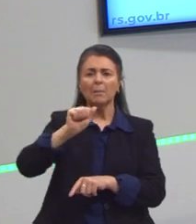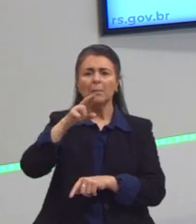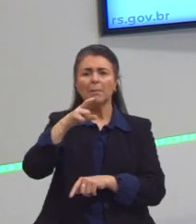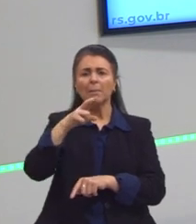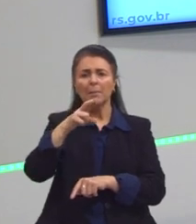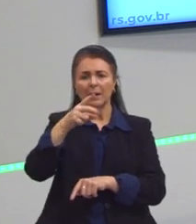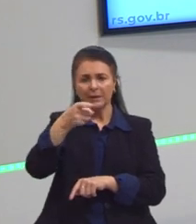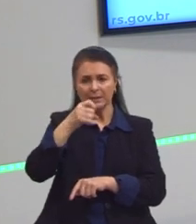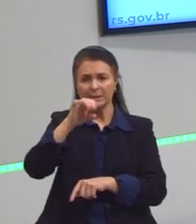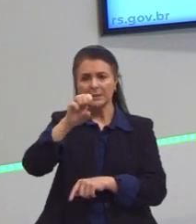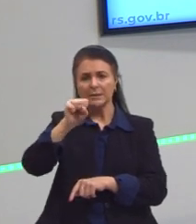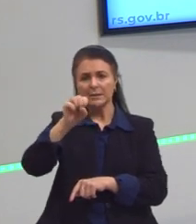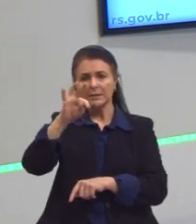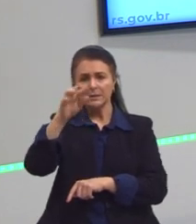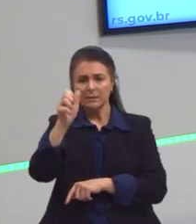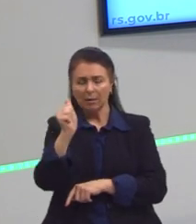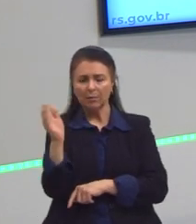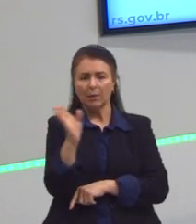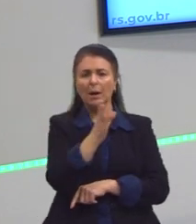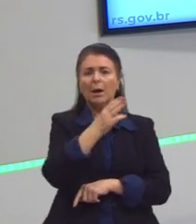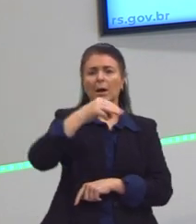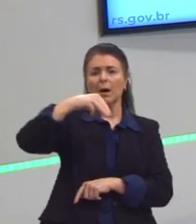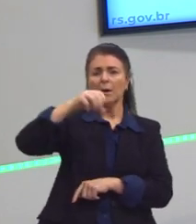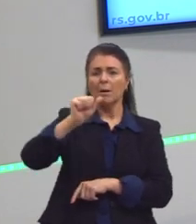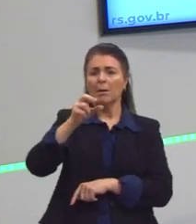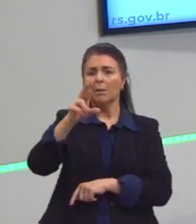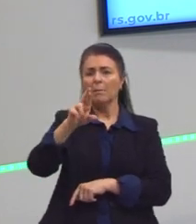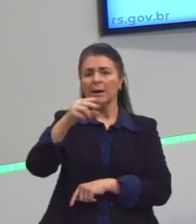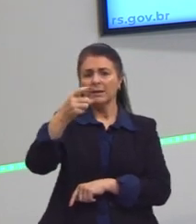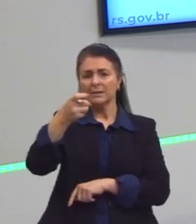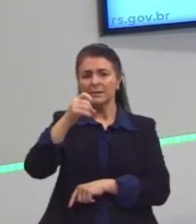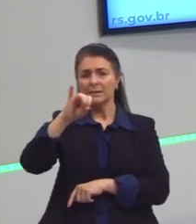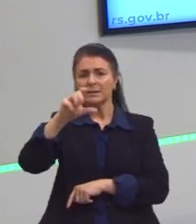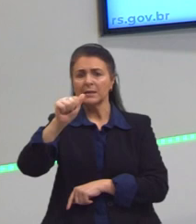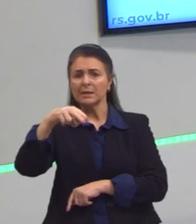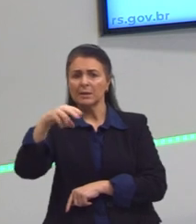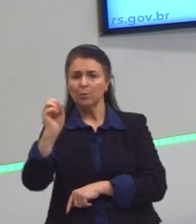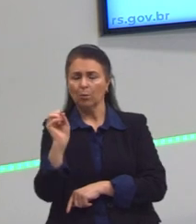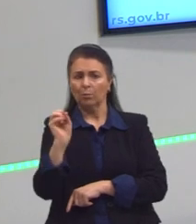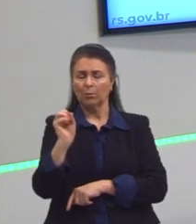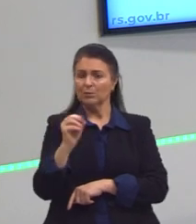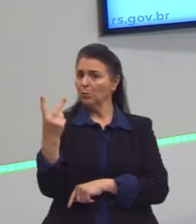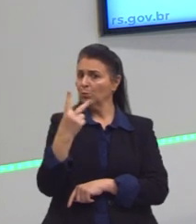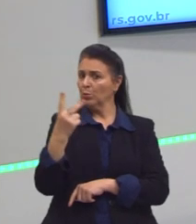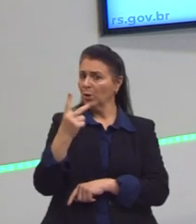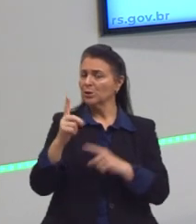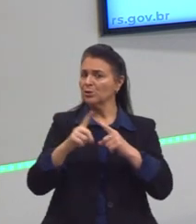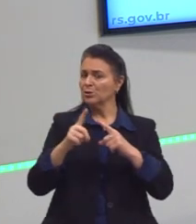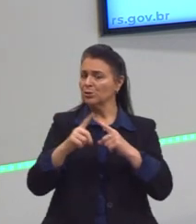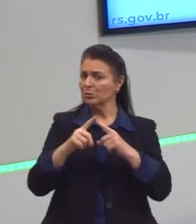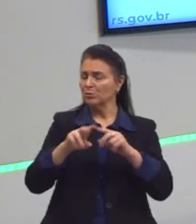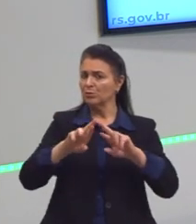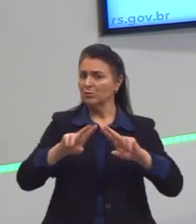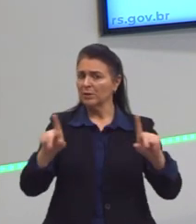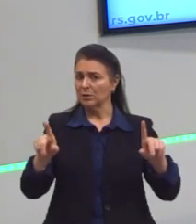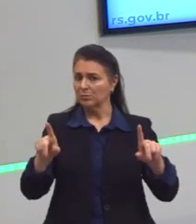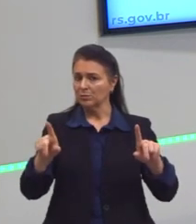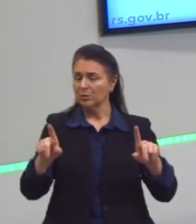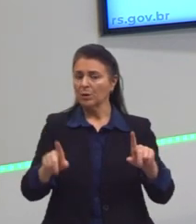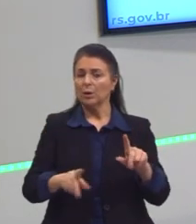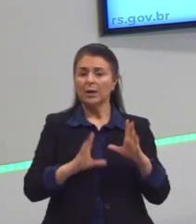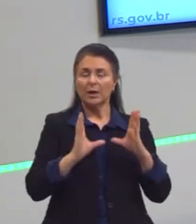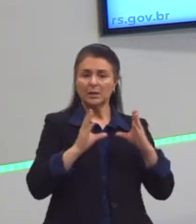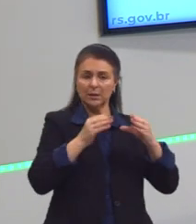Marxista são pessoas, grupos que seguem a risca à teoria do Marx. E marxiano são